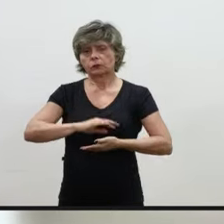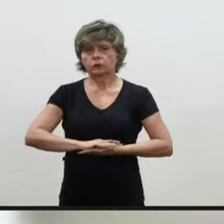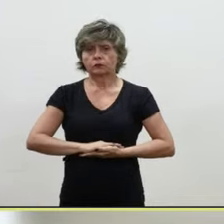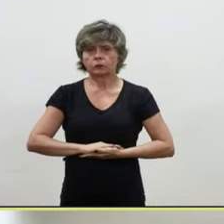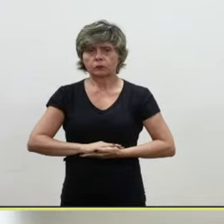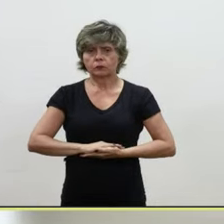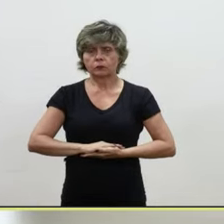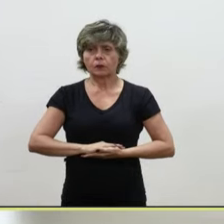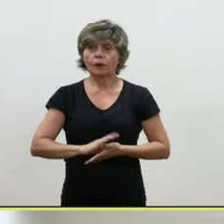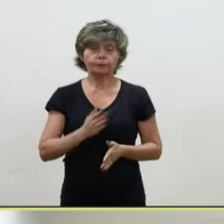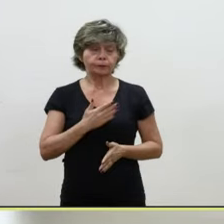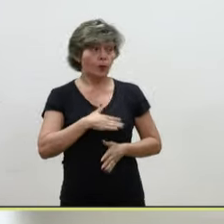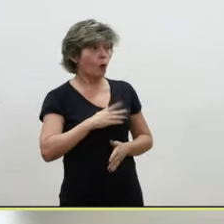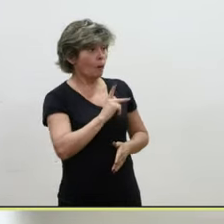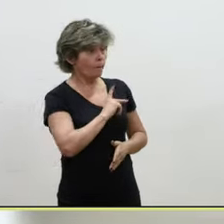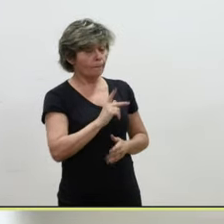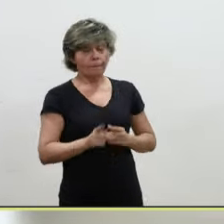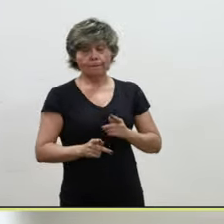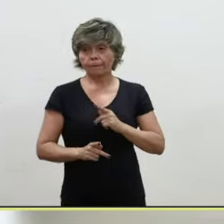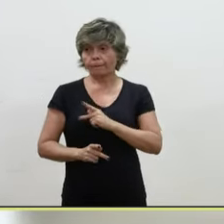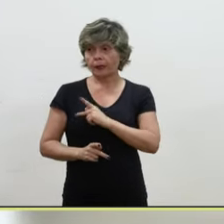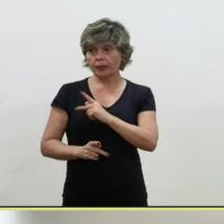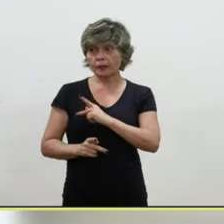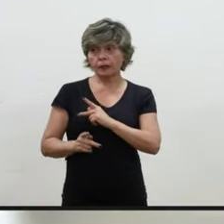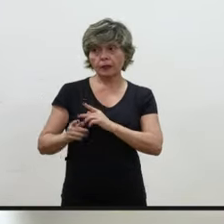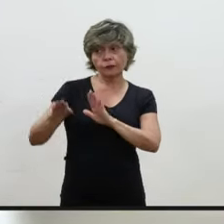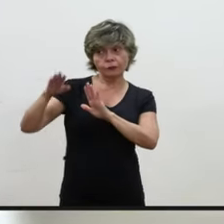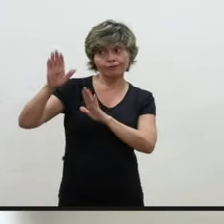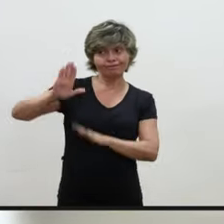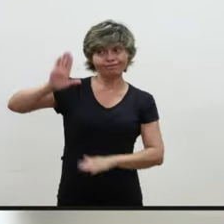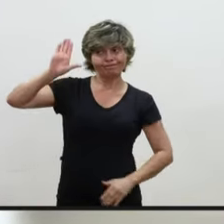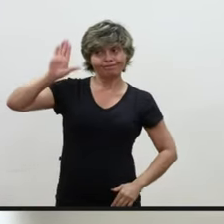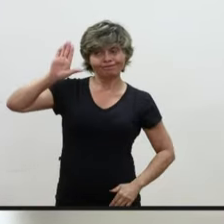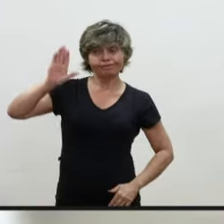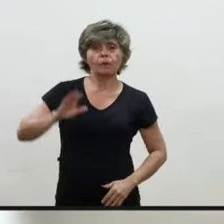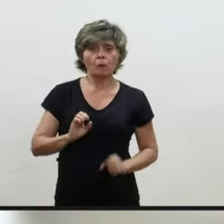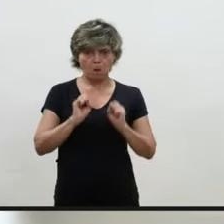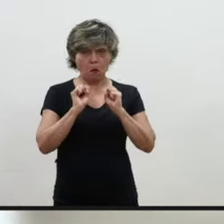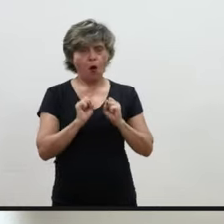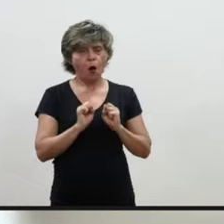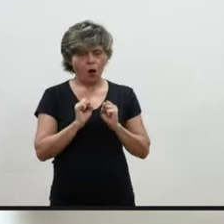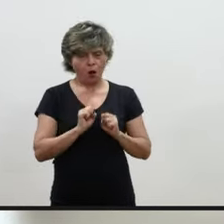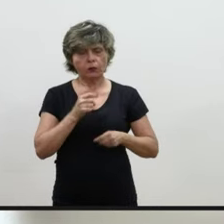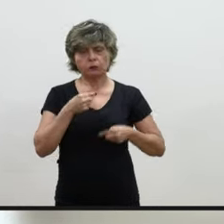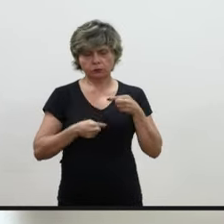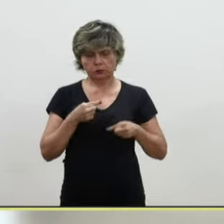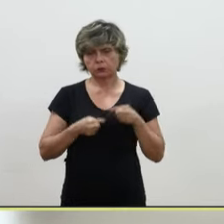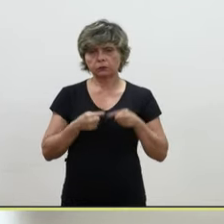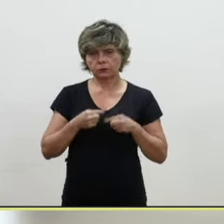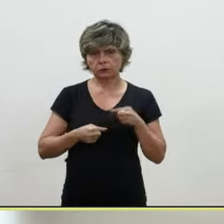Senhor presidente, pela ordem. Palavra do procurador para discutir.